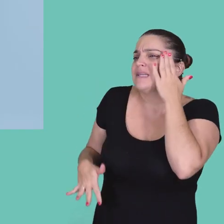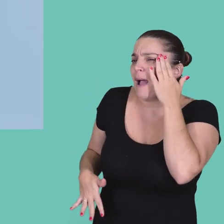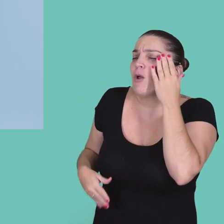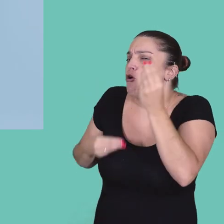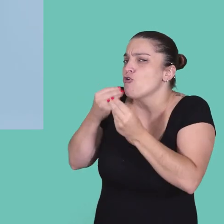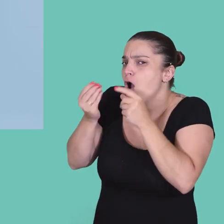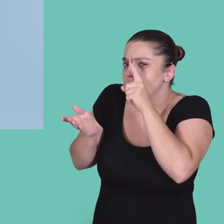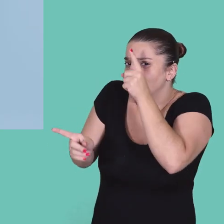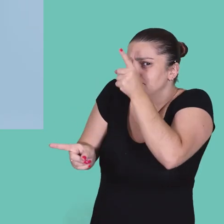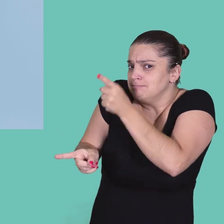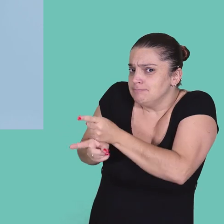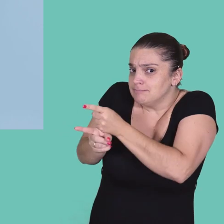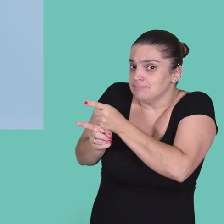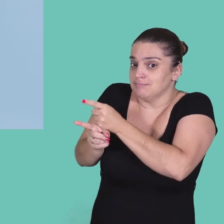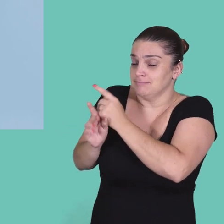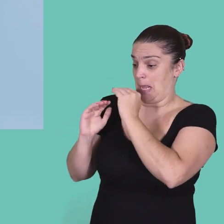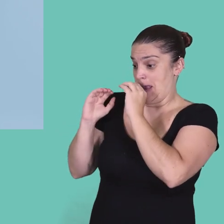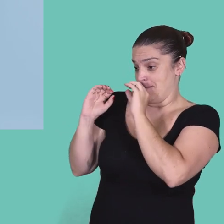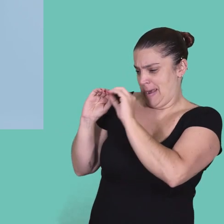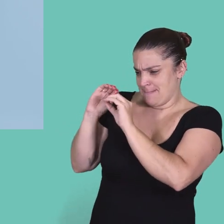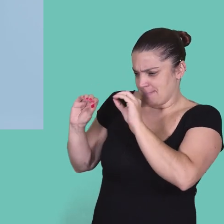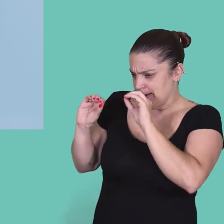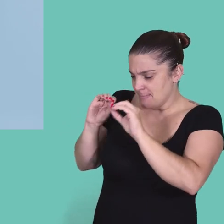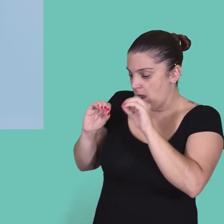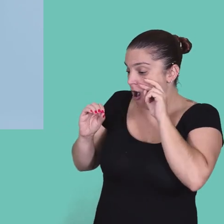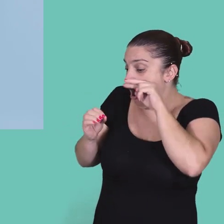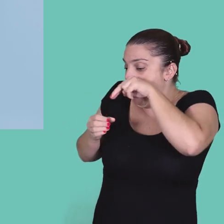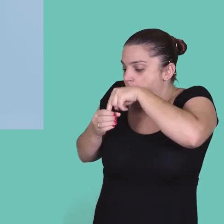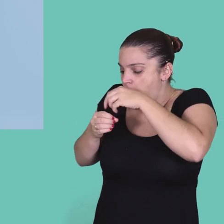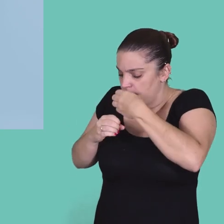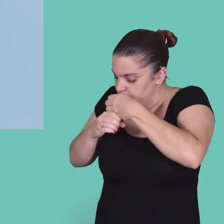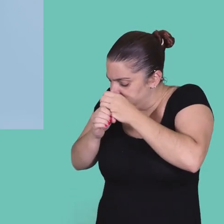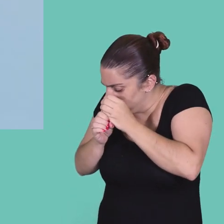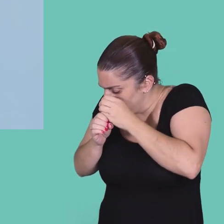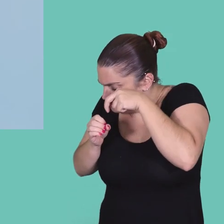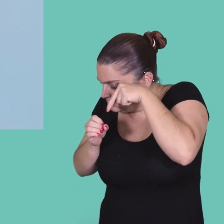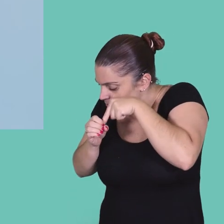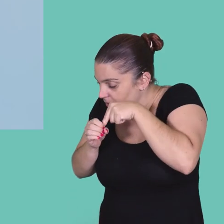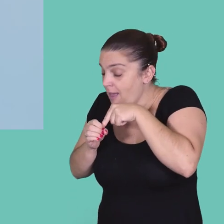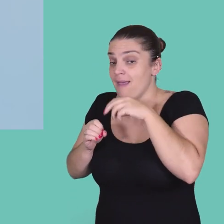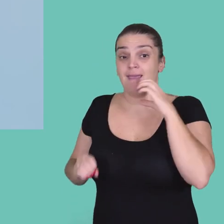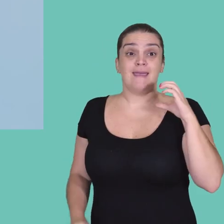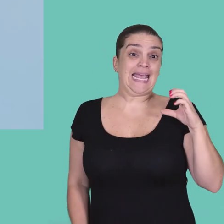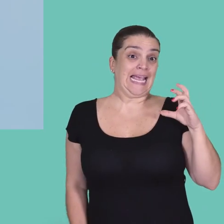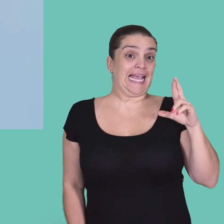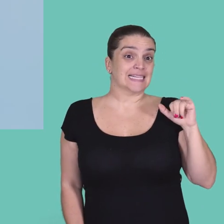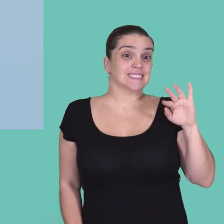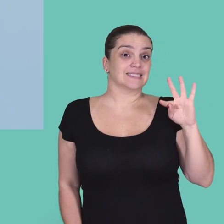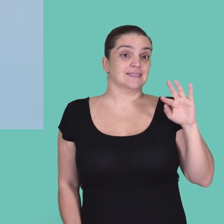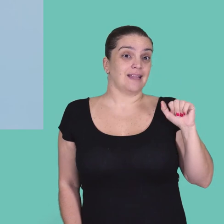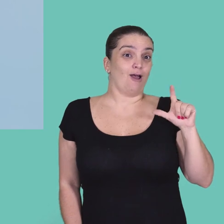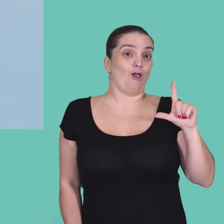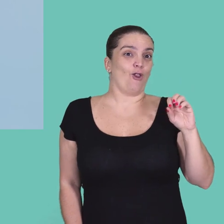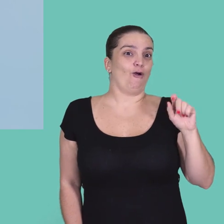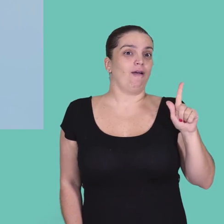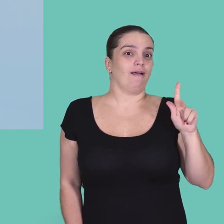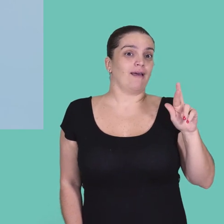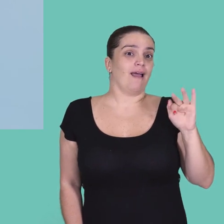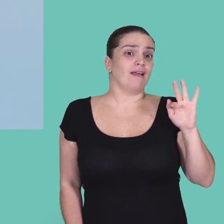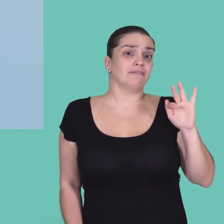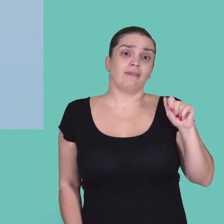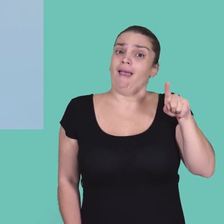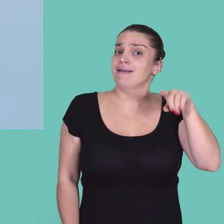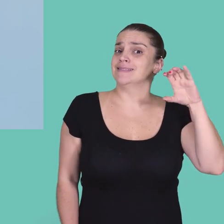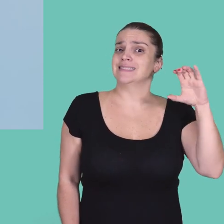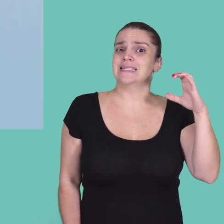Sabe como é que a gente sabe se os átomos são ordenados? A gente tem que olhar dentro do material. A gente faz isso usando cristalografia, que é